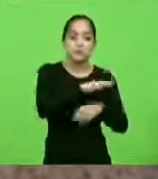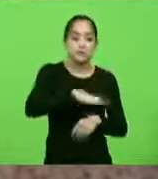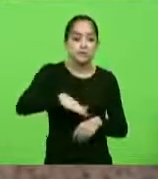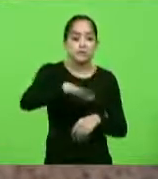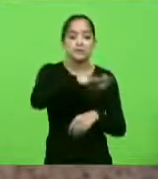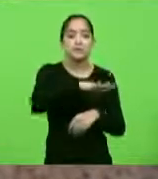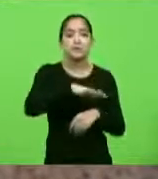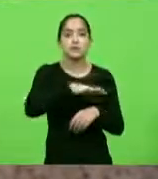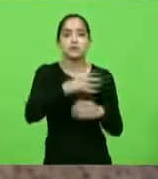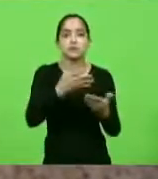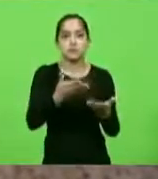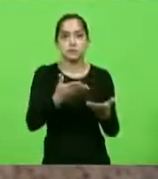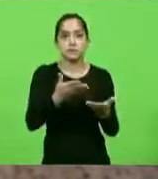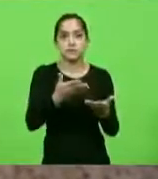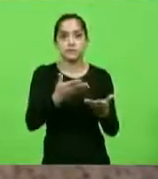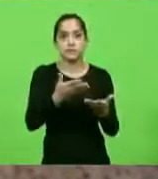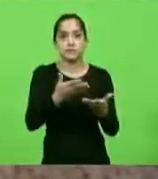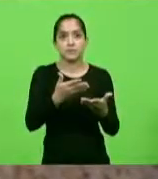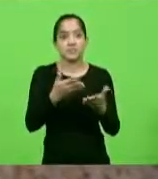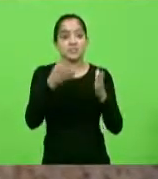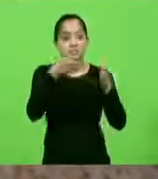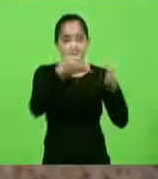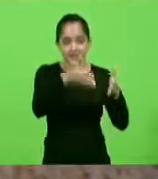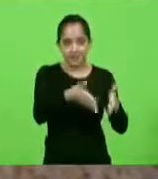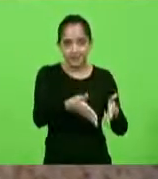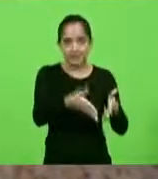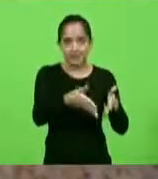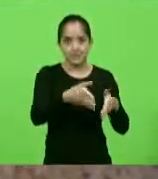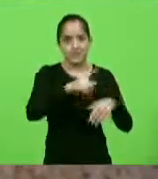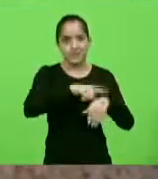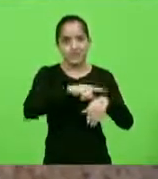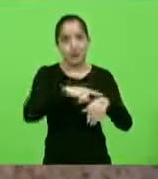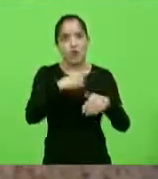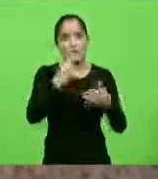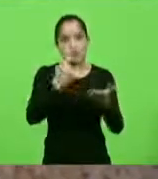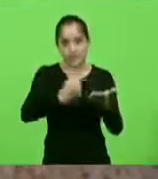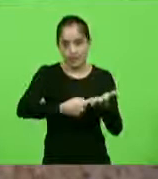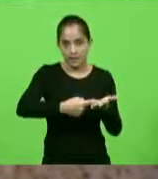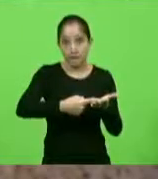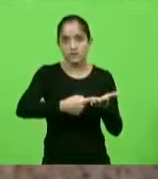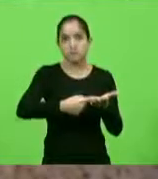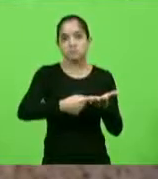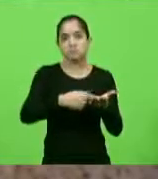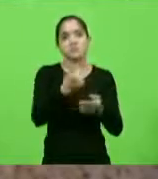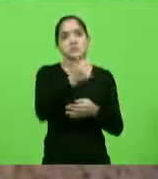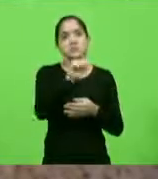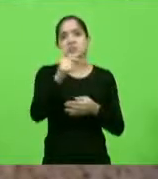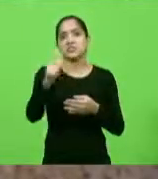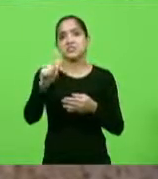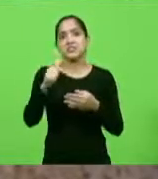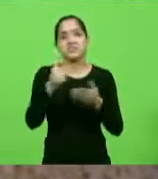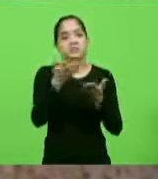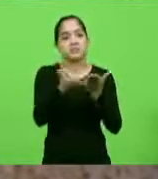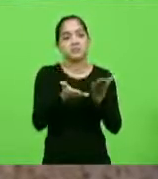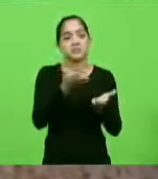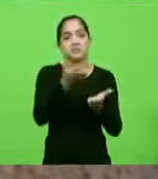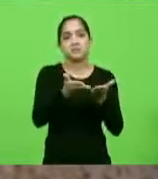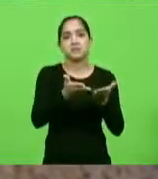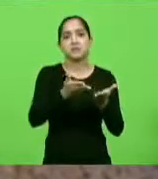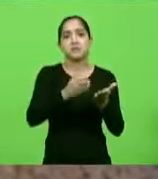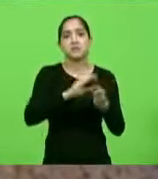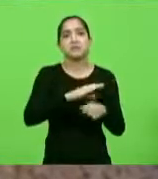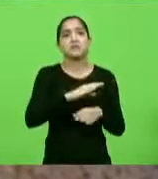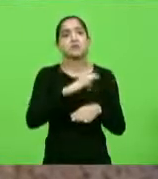chegaram no centro administrativo, na hora marcada, não havia ninguém para atendê-los. Ficaram lá a